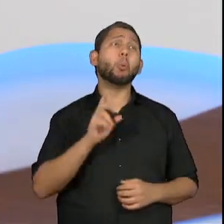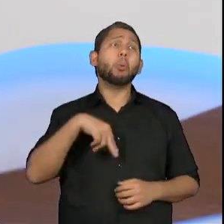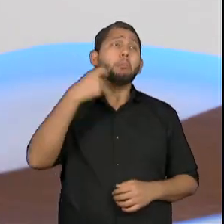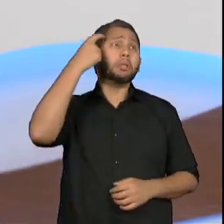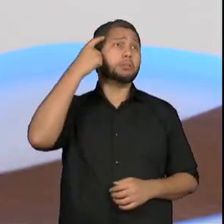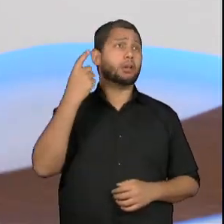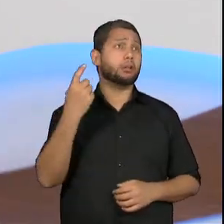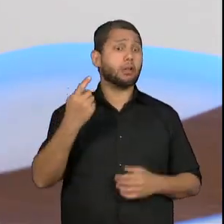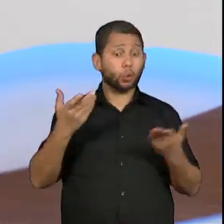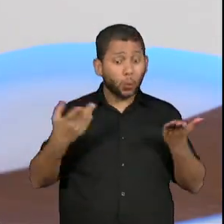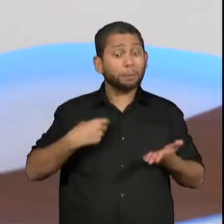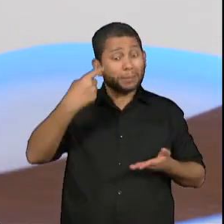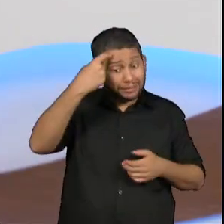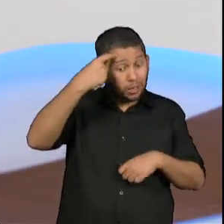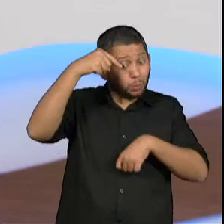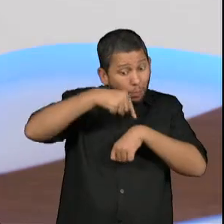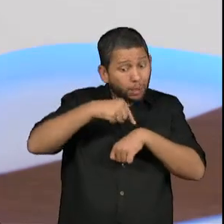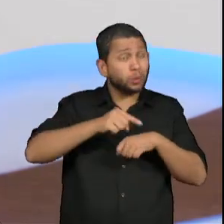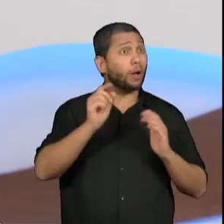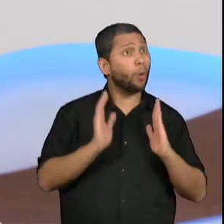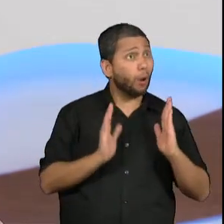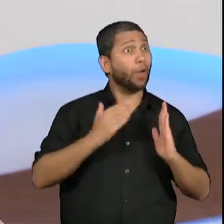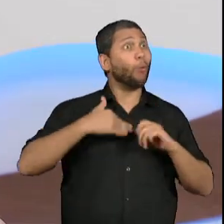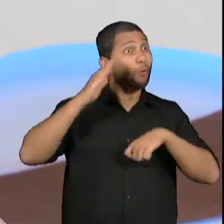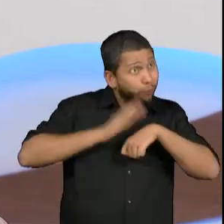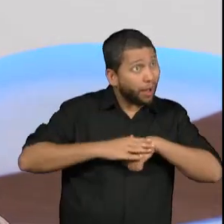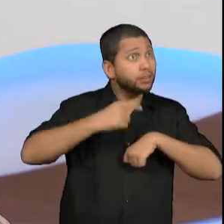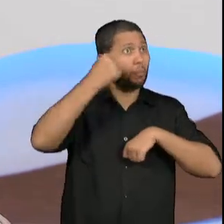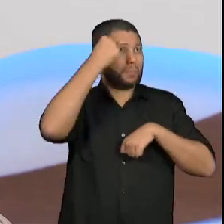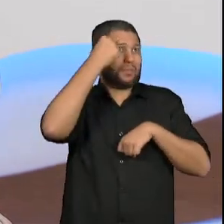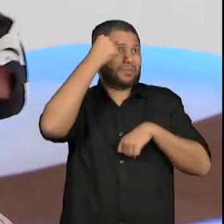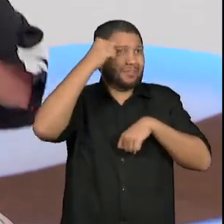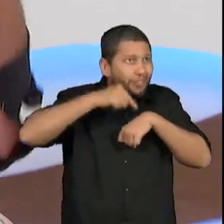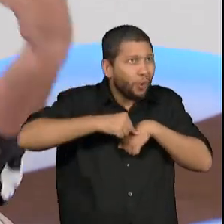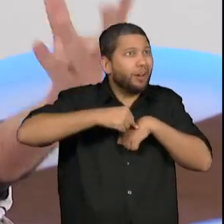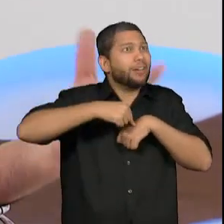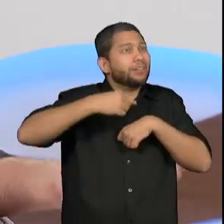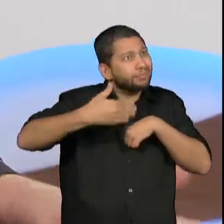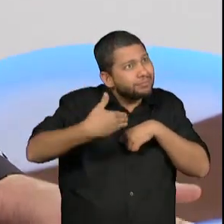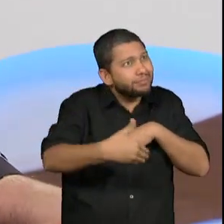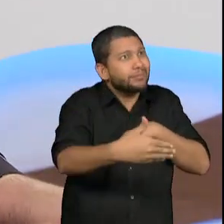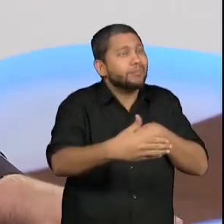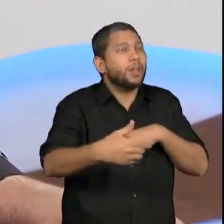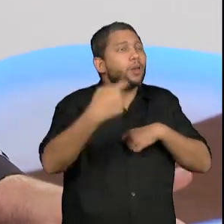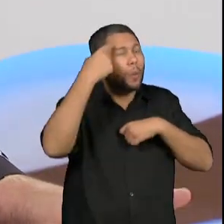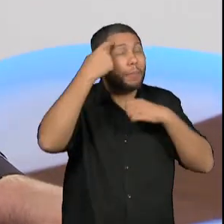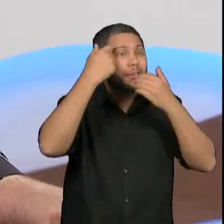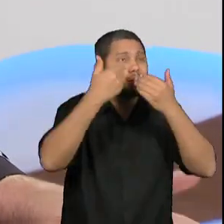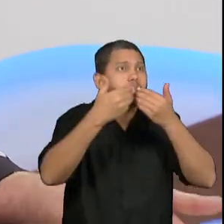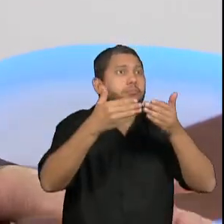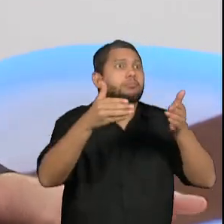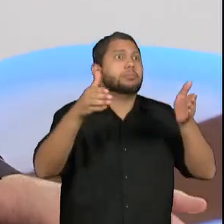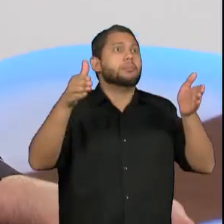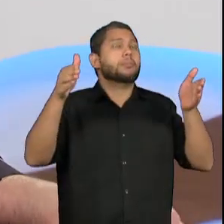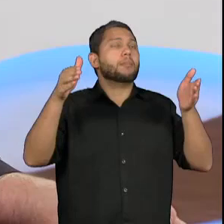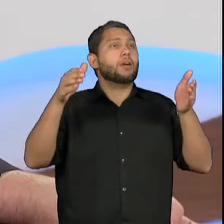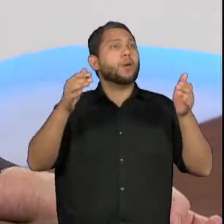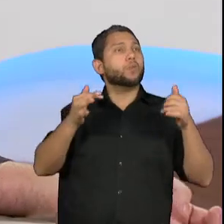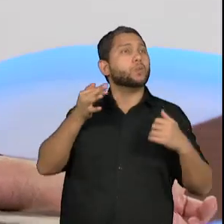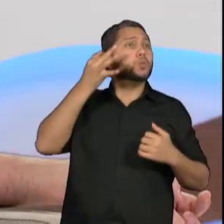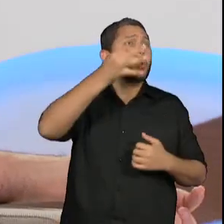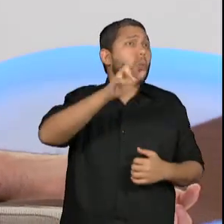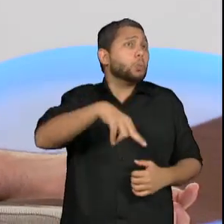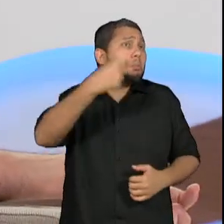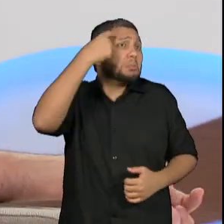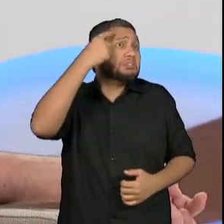momento que eu estou pensando em quanto estou fazendo. Eu não consigo dimensionar, de fato, porque nunca passou pela minha